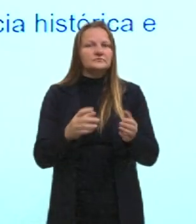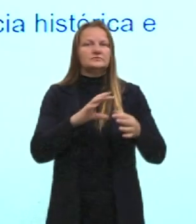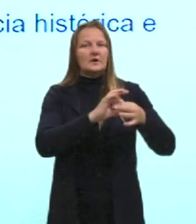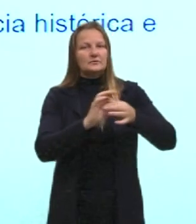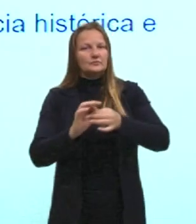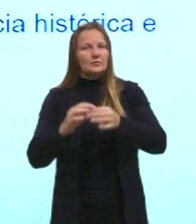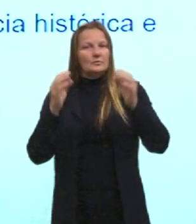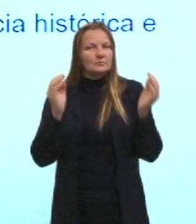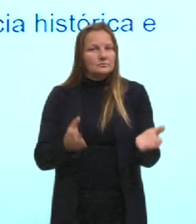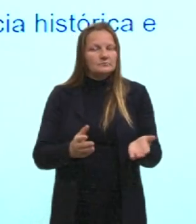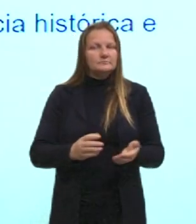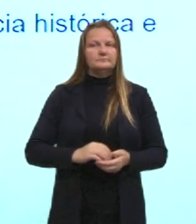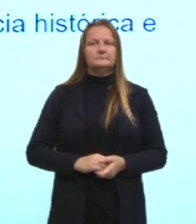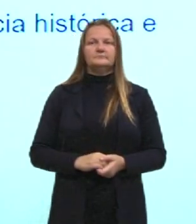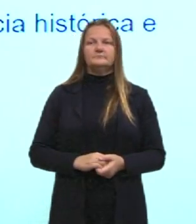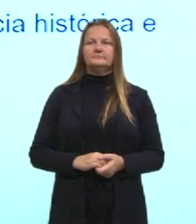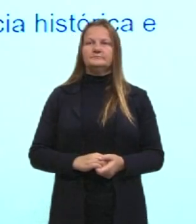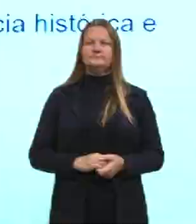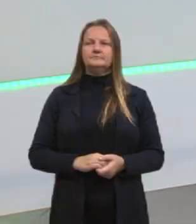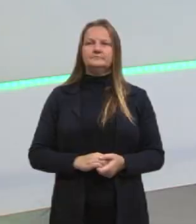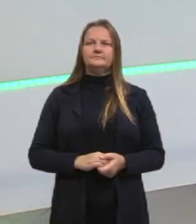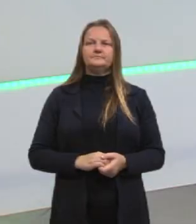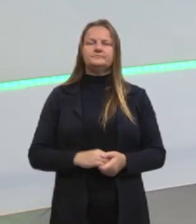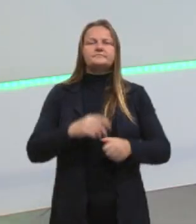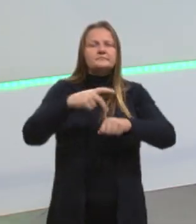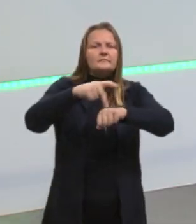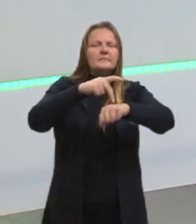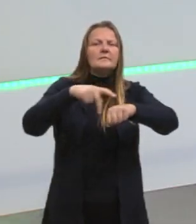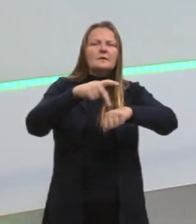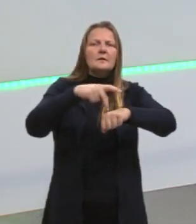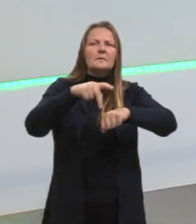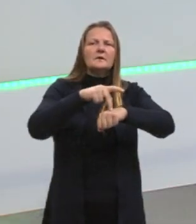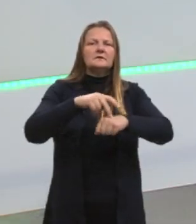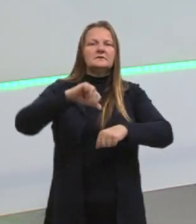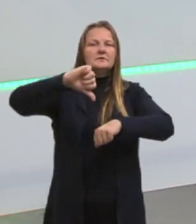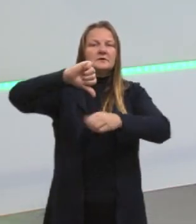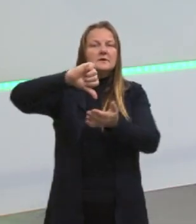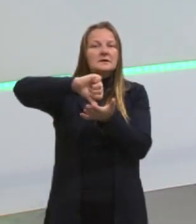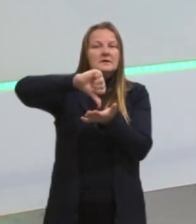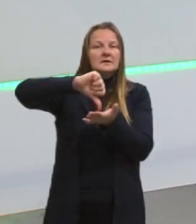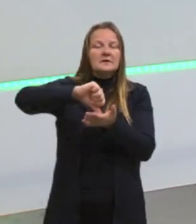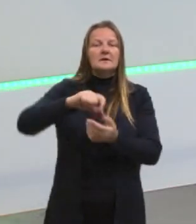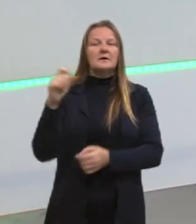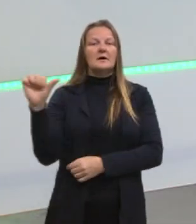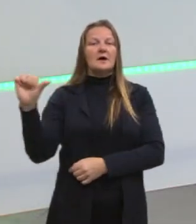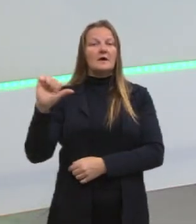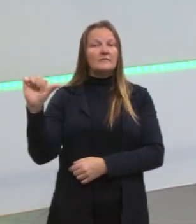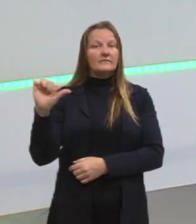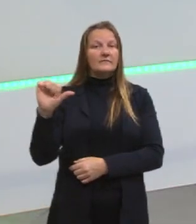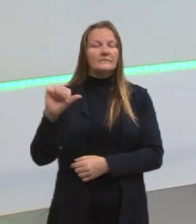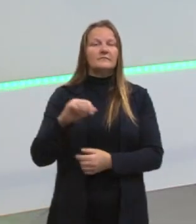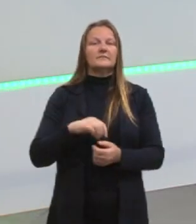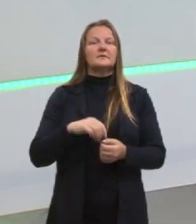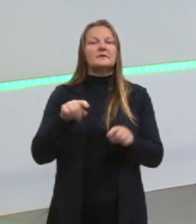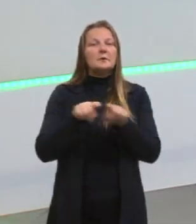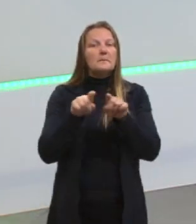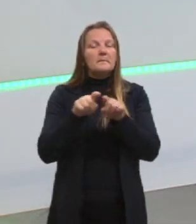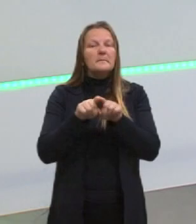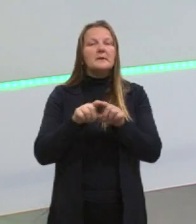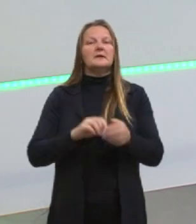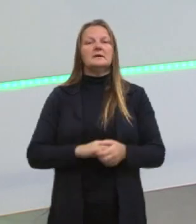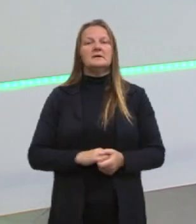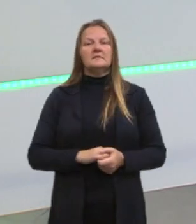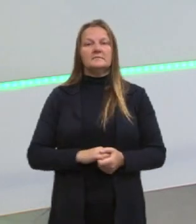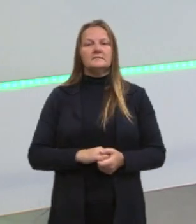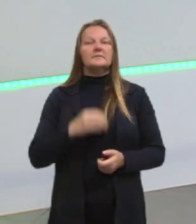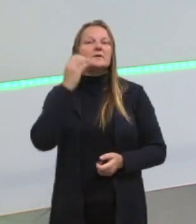gurizada? Então nós temos aí configuração de vários países, nós temos o Irã, nós temos o Afeganistão, né, a própria Arábia Saudita, entre outras coisas,